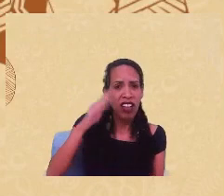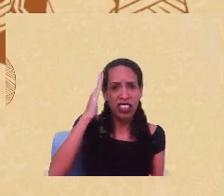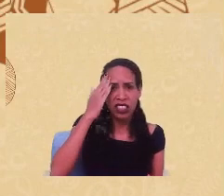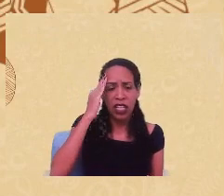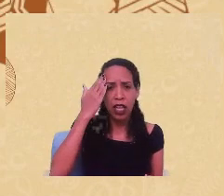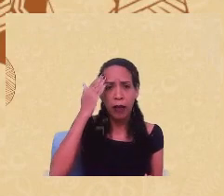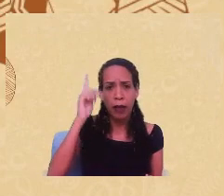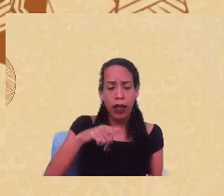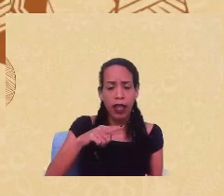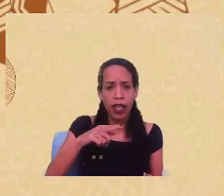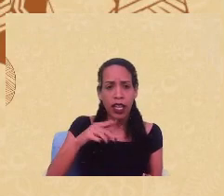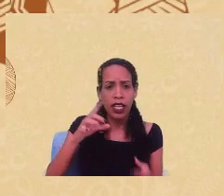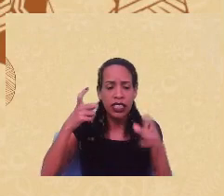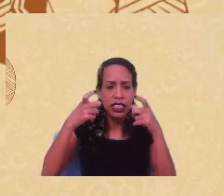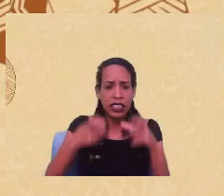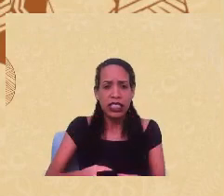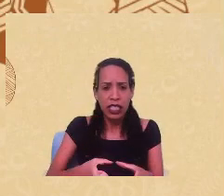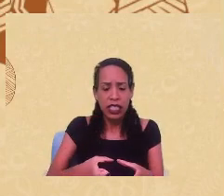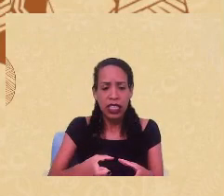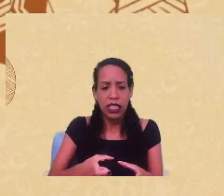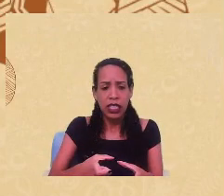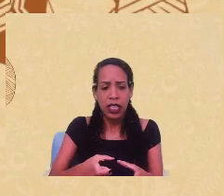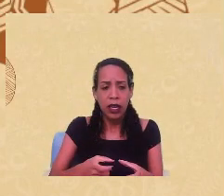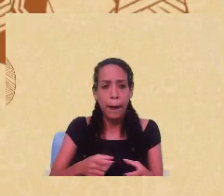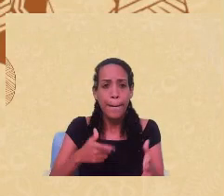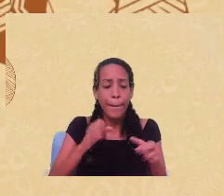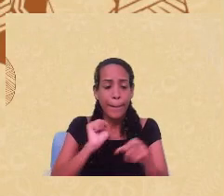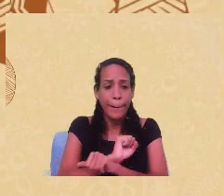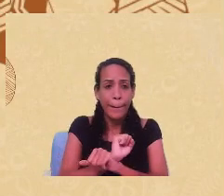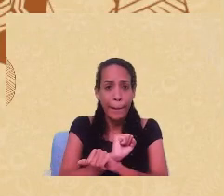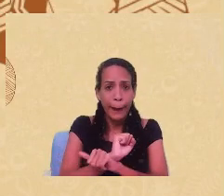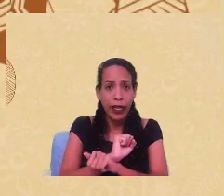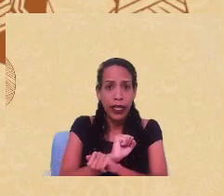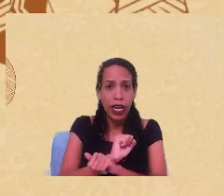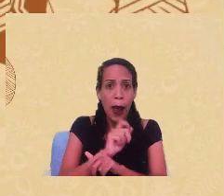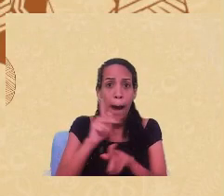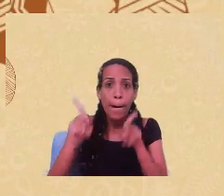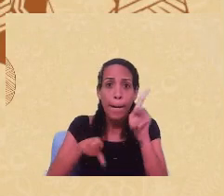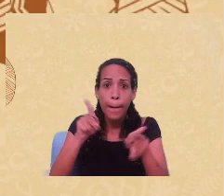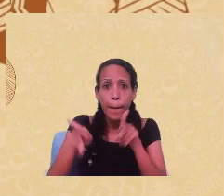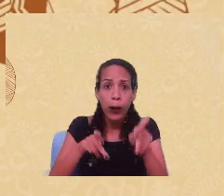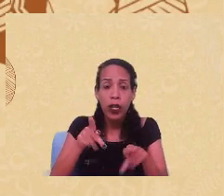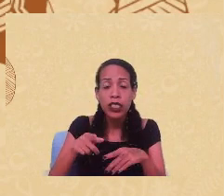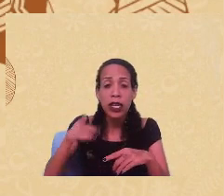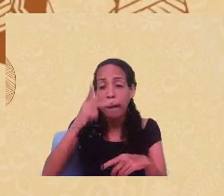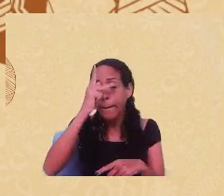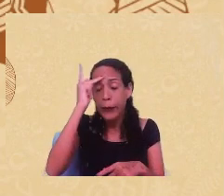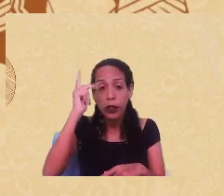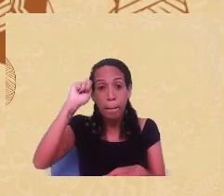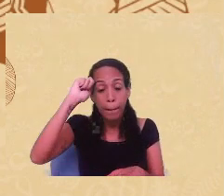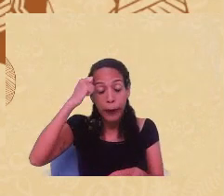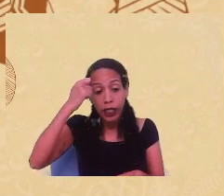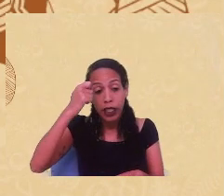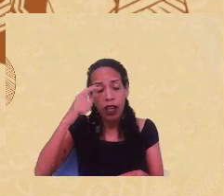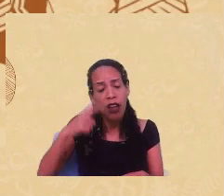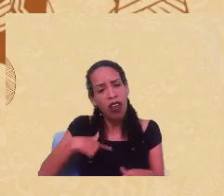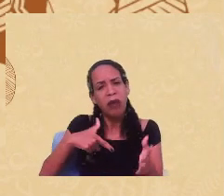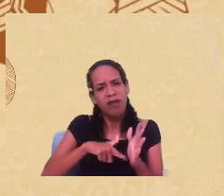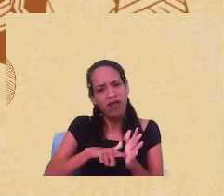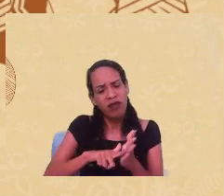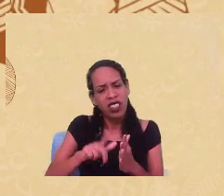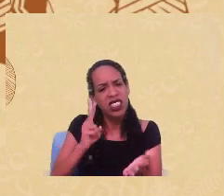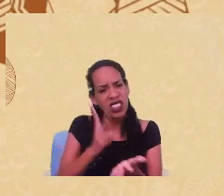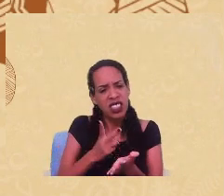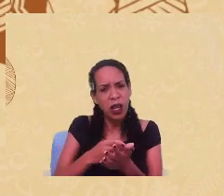específico para a população negra. Isso é uma questão que eu tenho, eu sei que muita gente